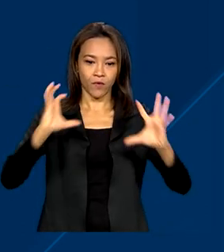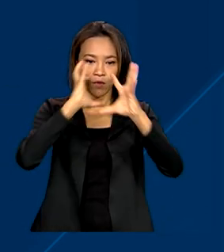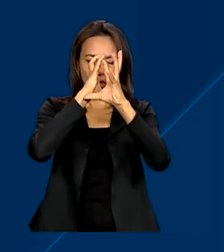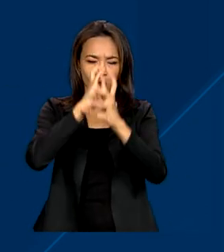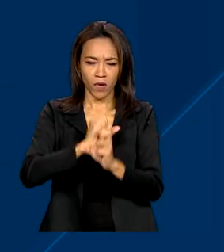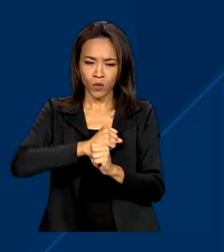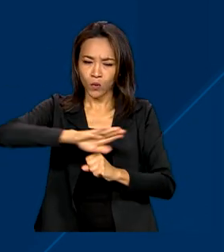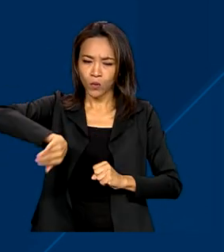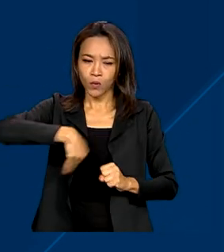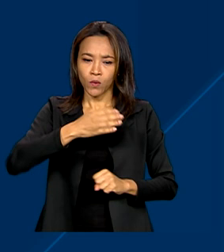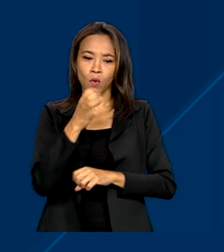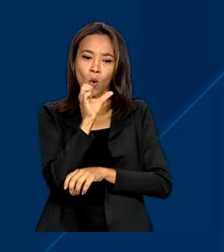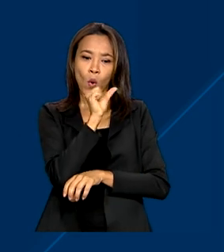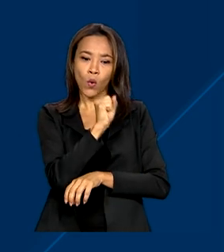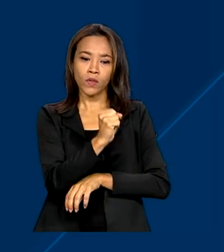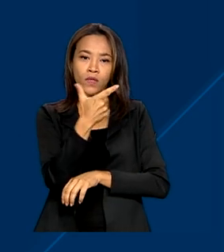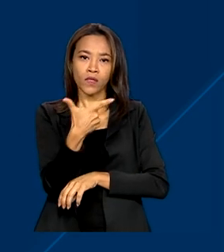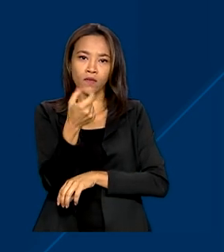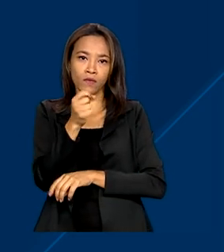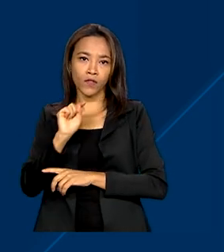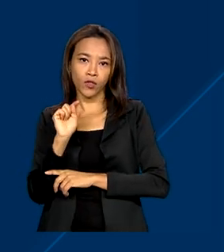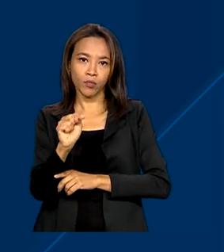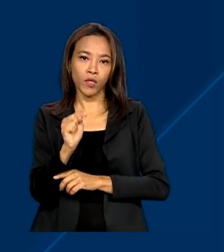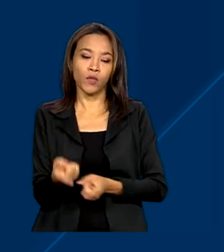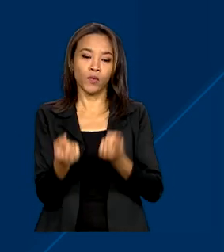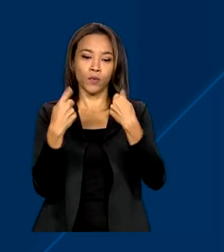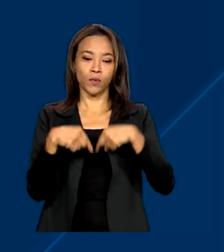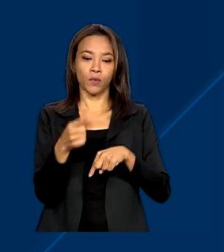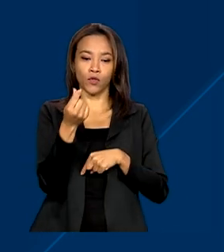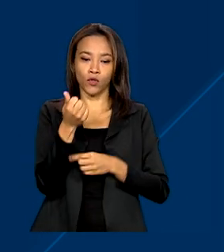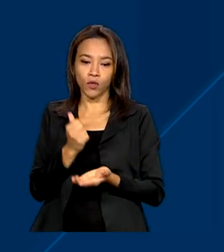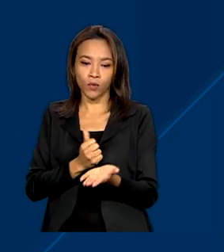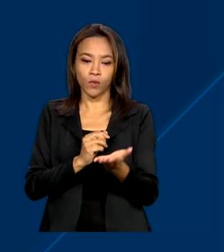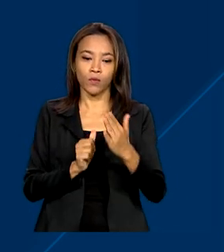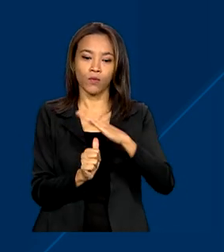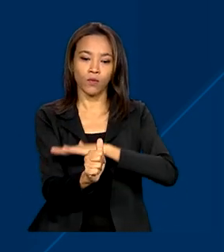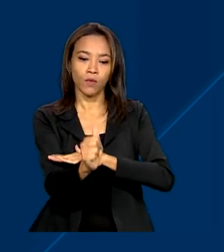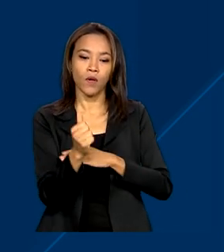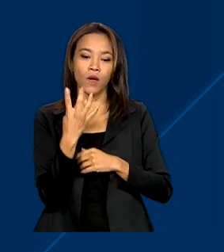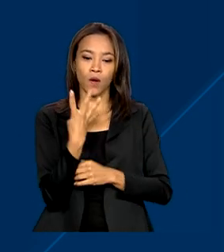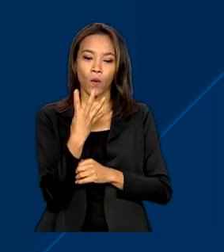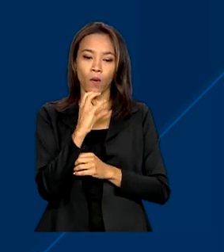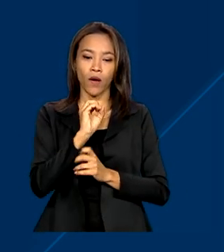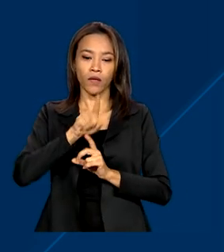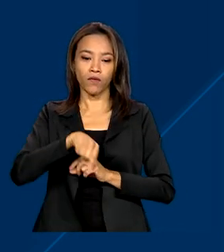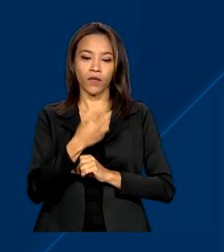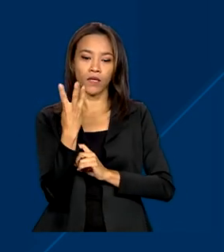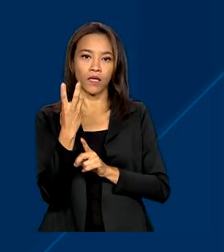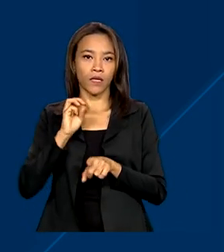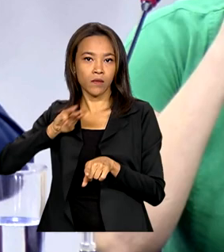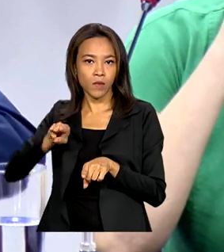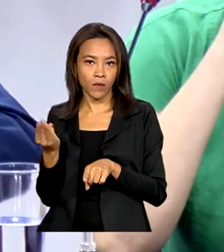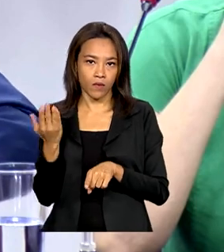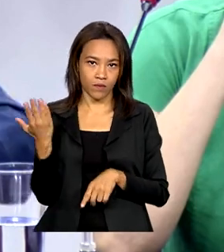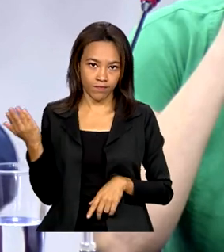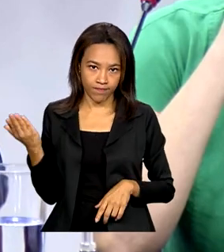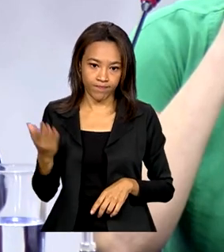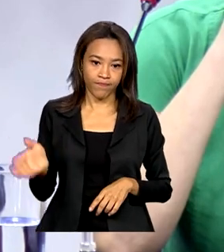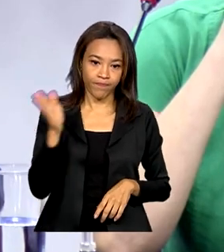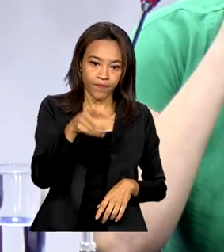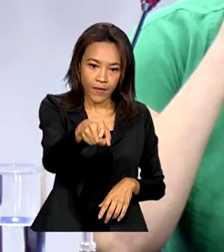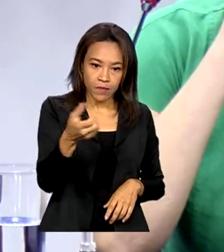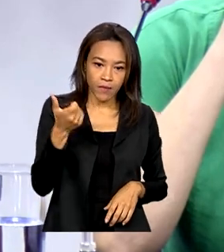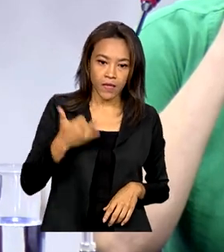820 mil, e os investimentos nelas são de R$ 40,3 milhões. Quando a gente